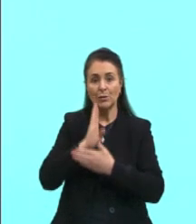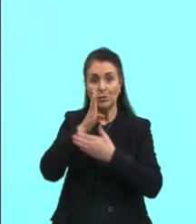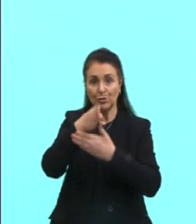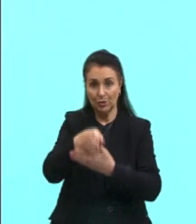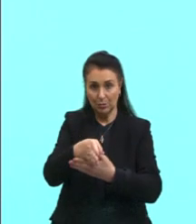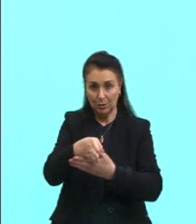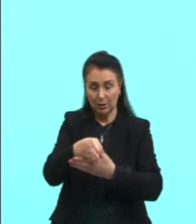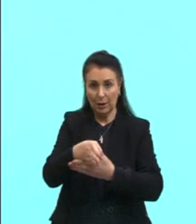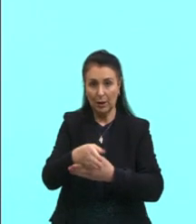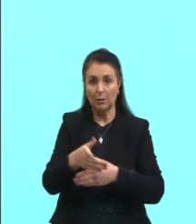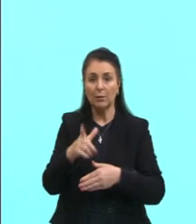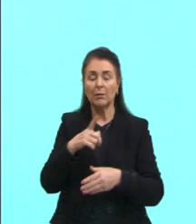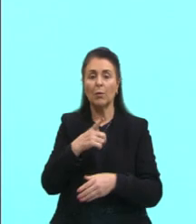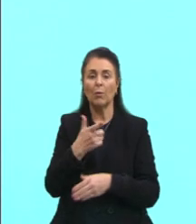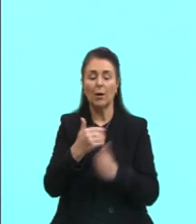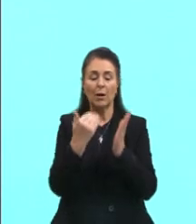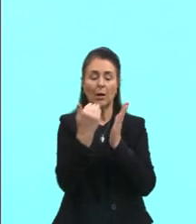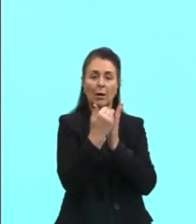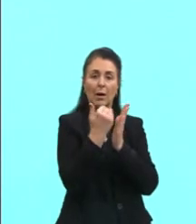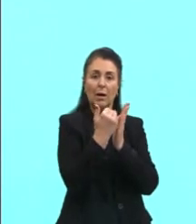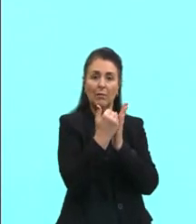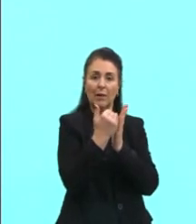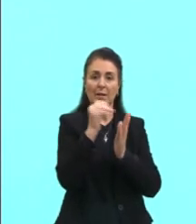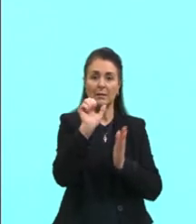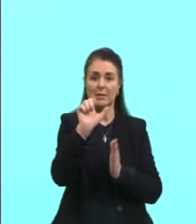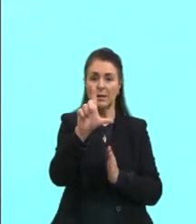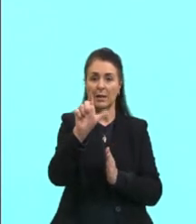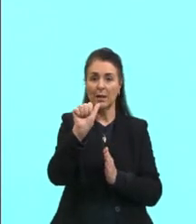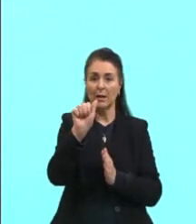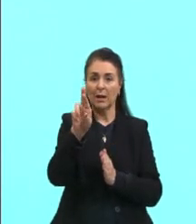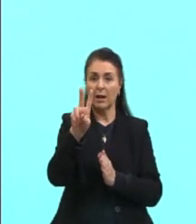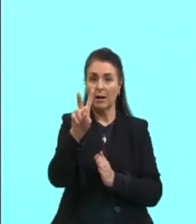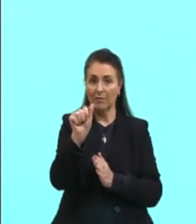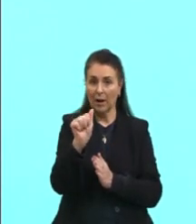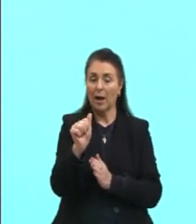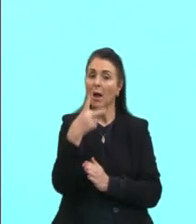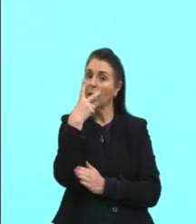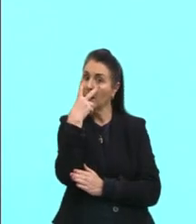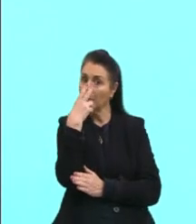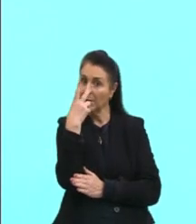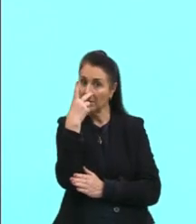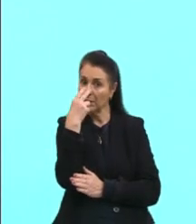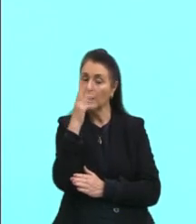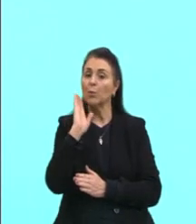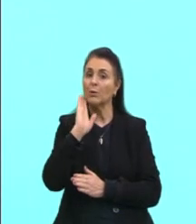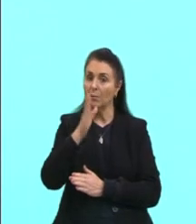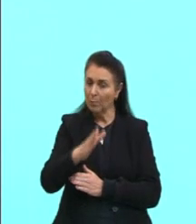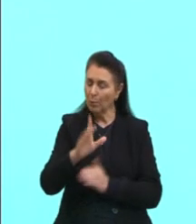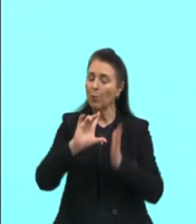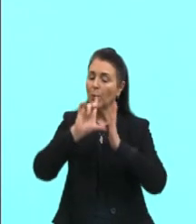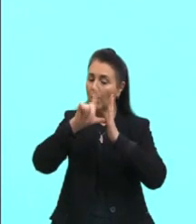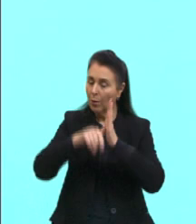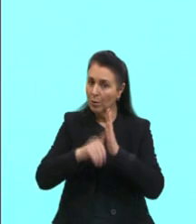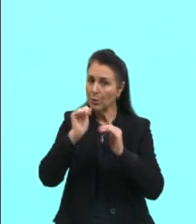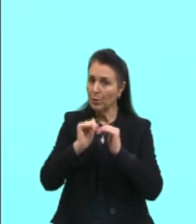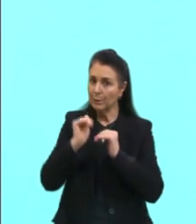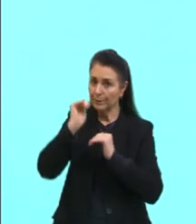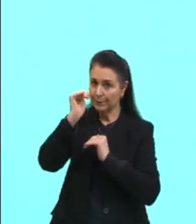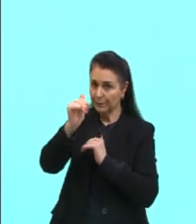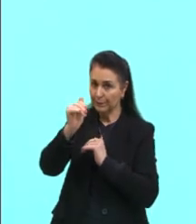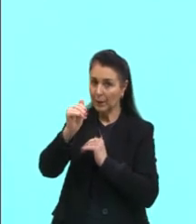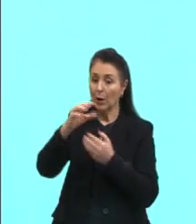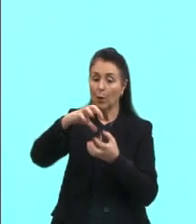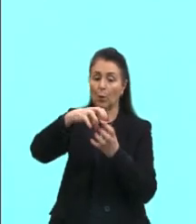Quer dizer que a fase larval são semelhantes ao indivíduo adulto. São